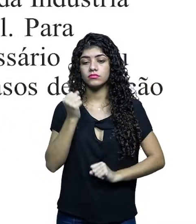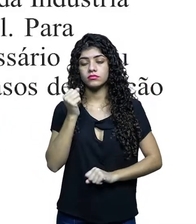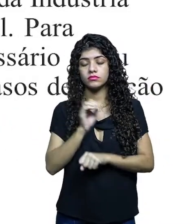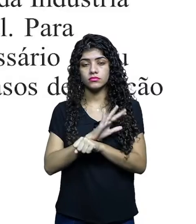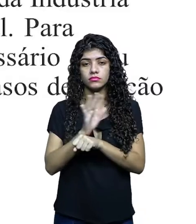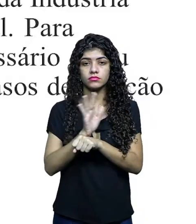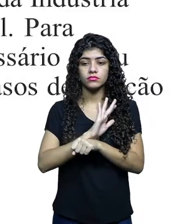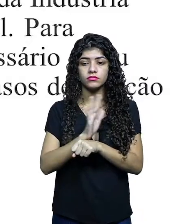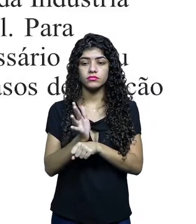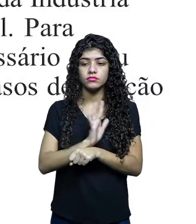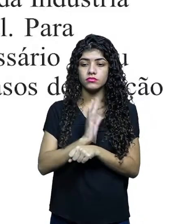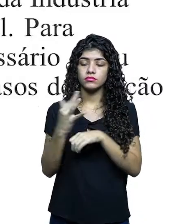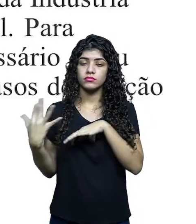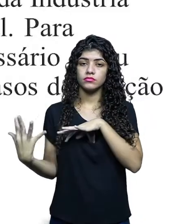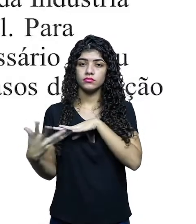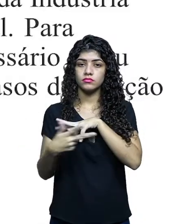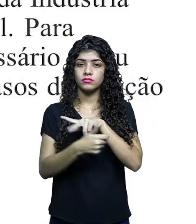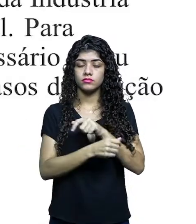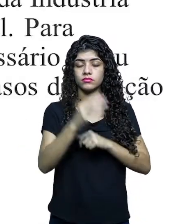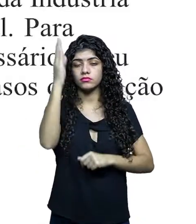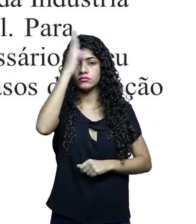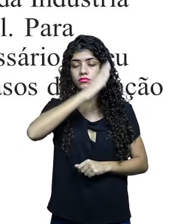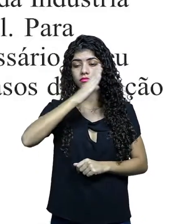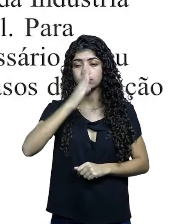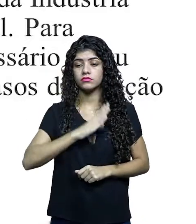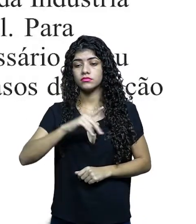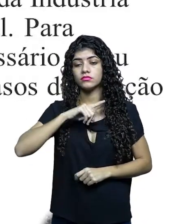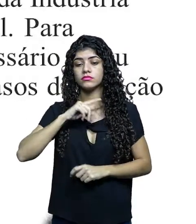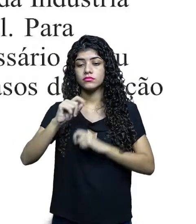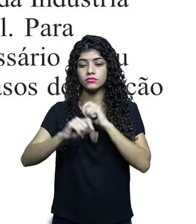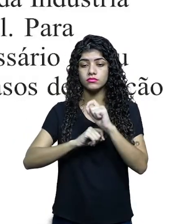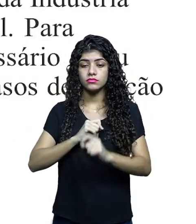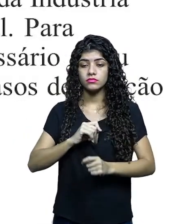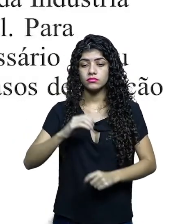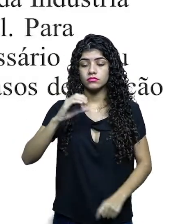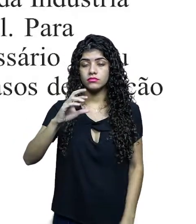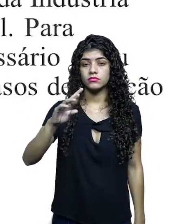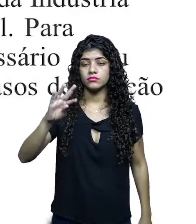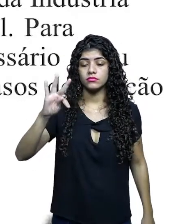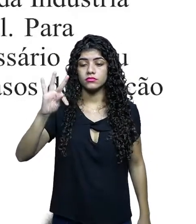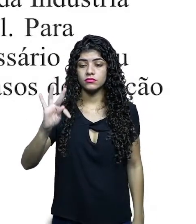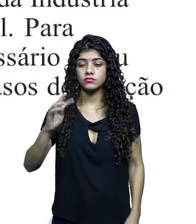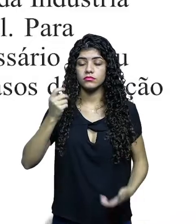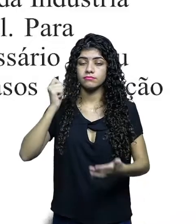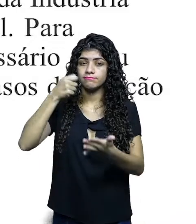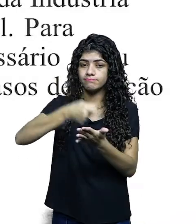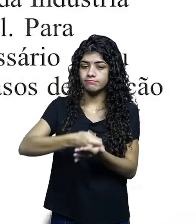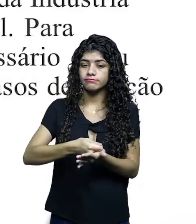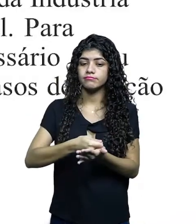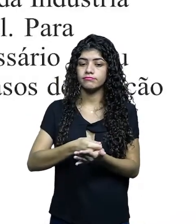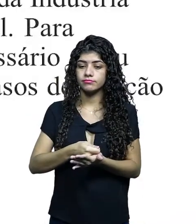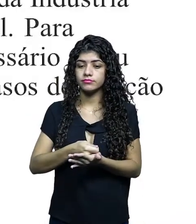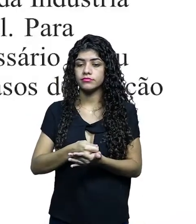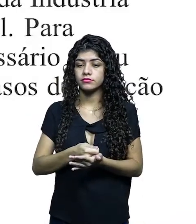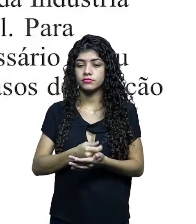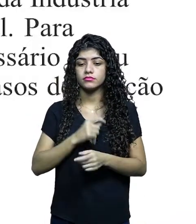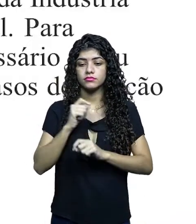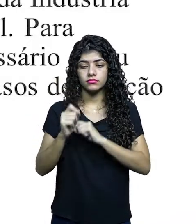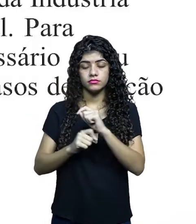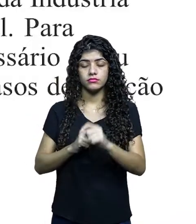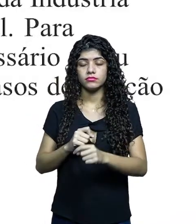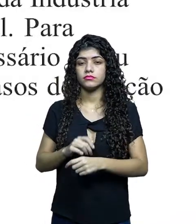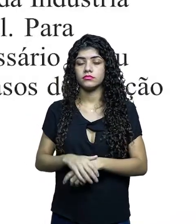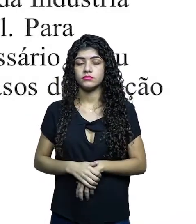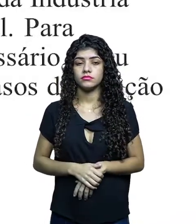Cinematográfica Nacional. Então, para obter o CRT, é necessário o pagamento dessa taxa da Condecine,